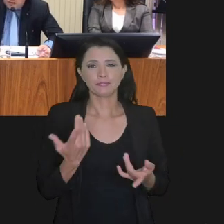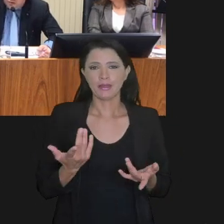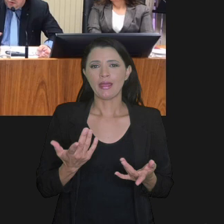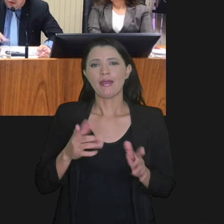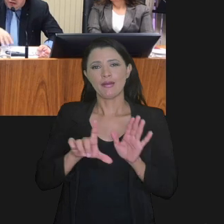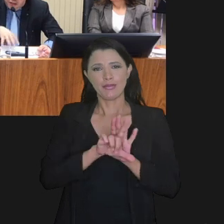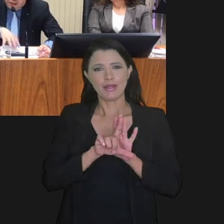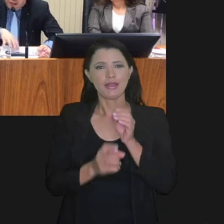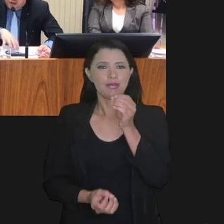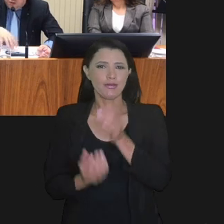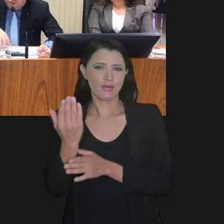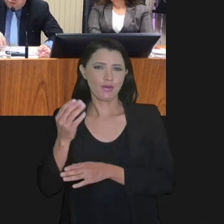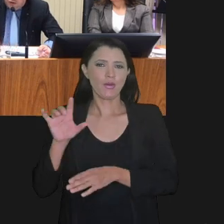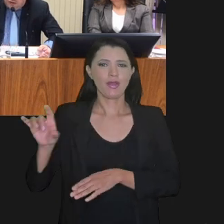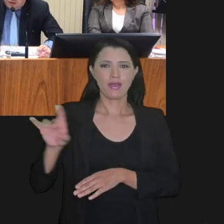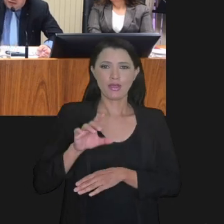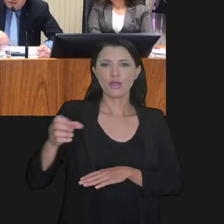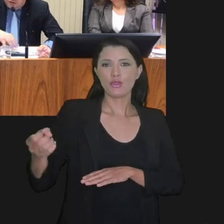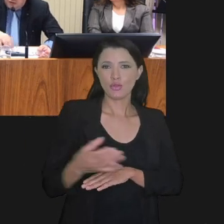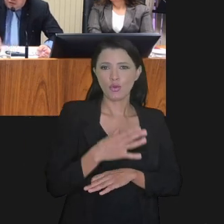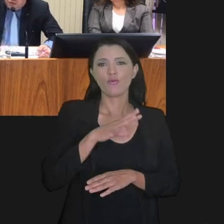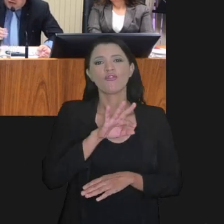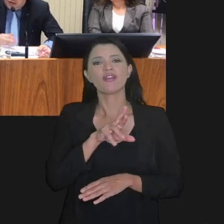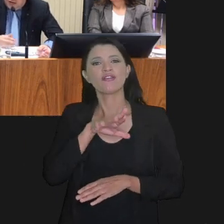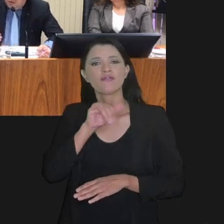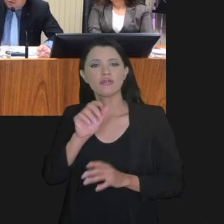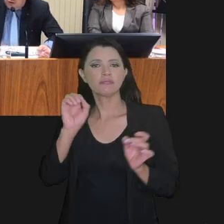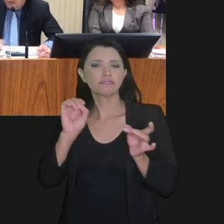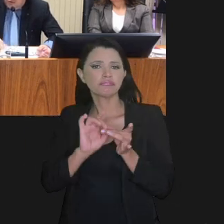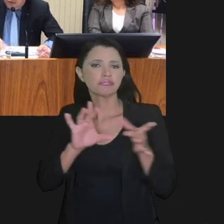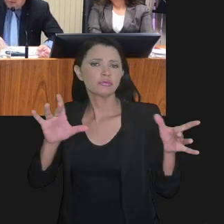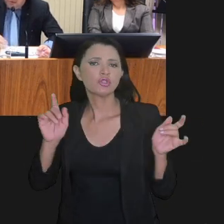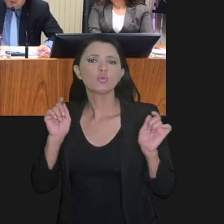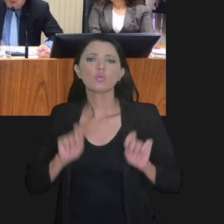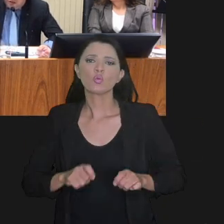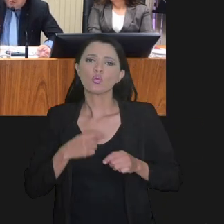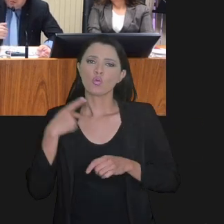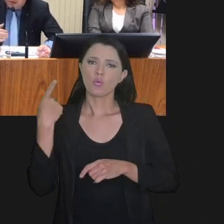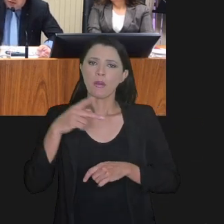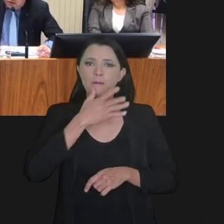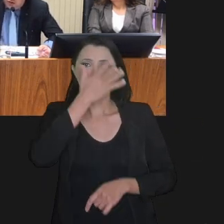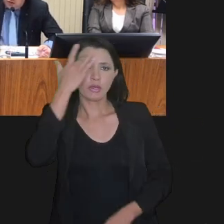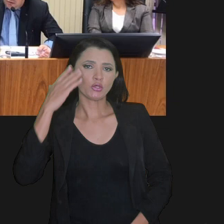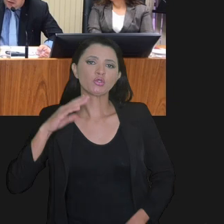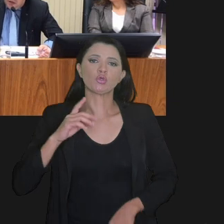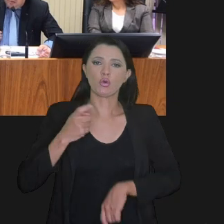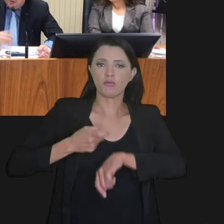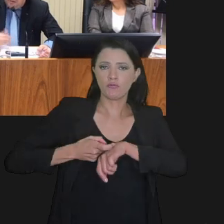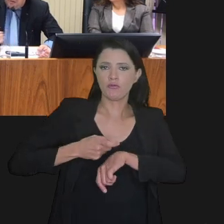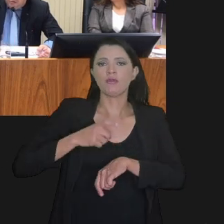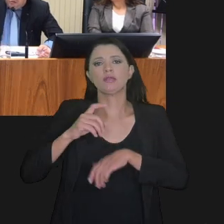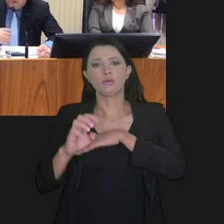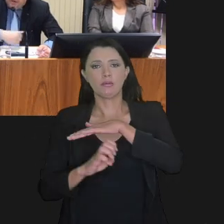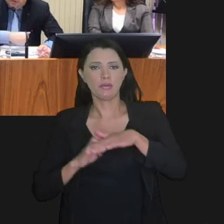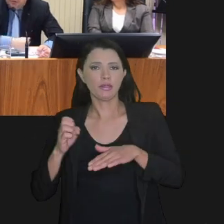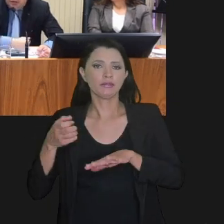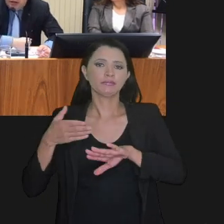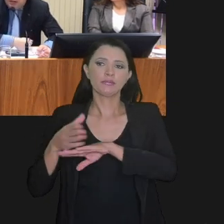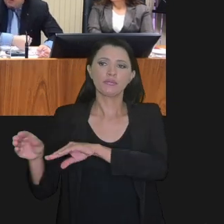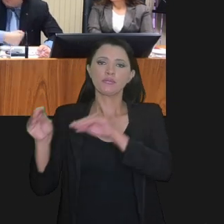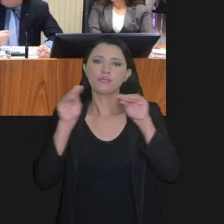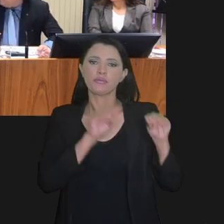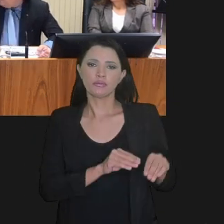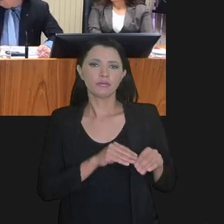exatamente porque quando as leis vinham, cada novo refis permitia que a pessoa física ou jurídica